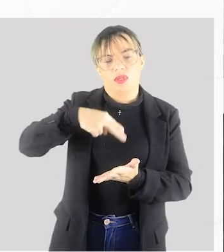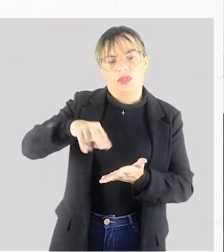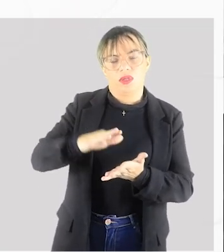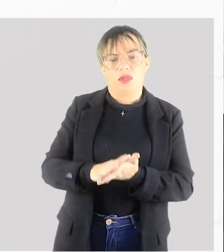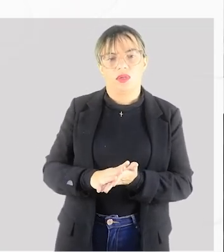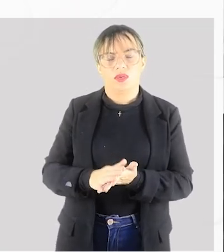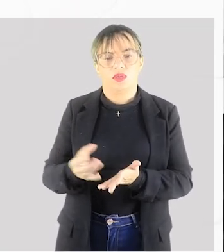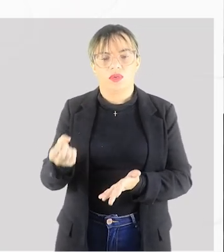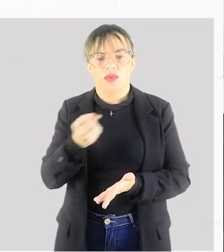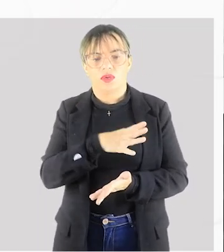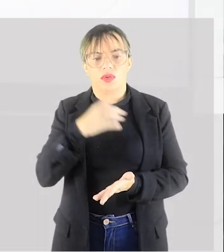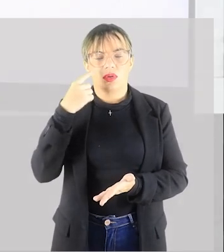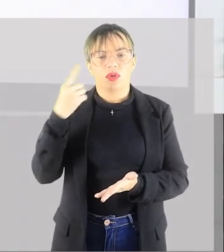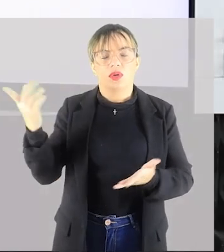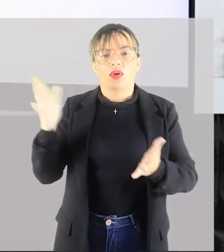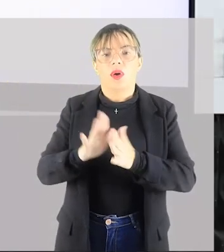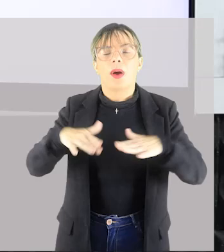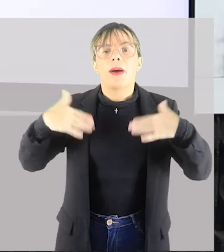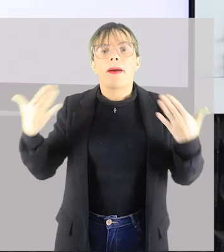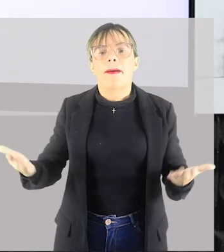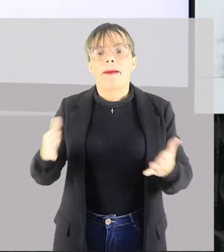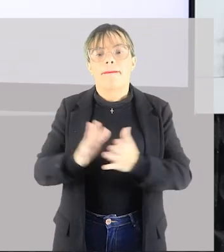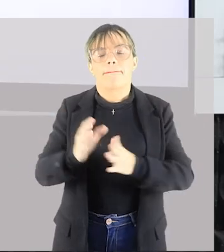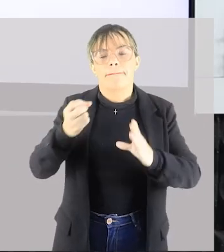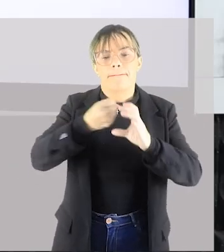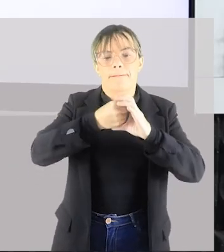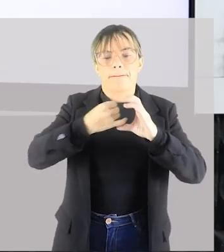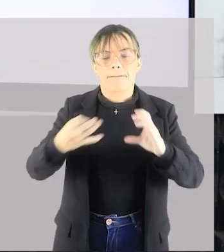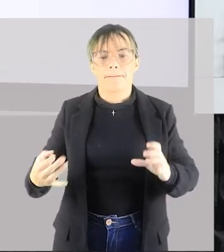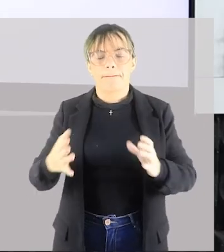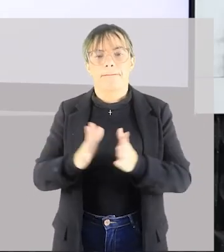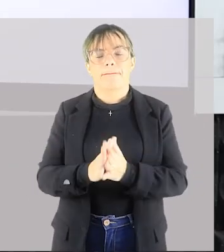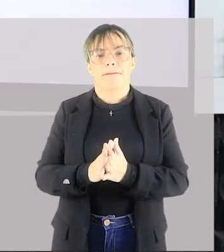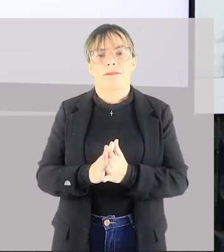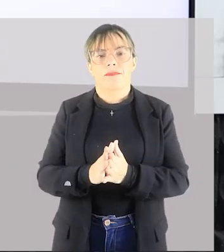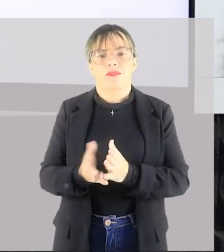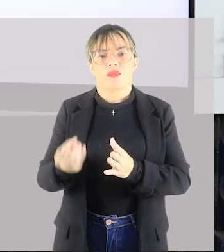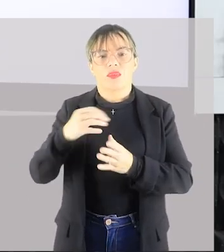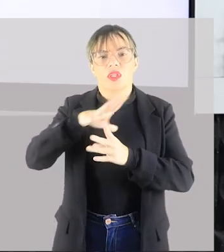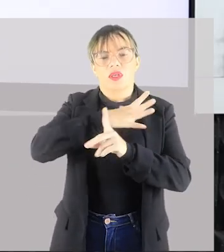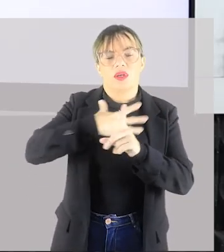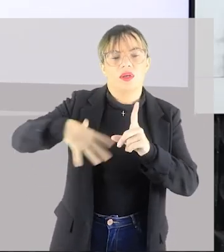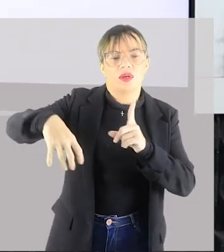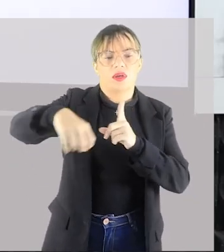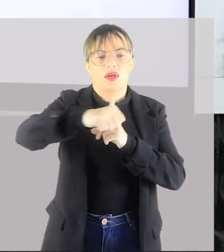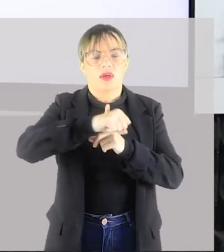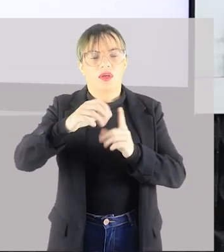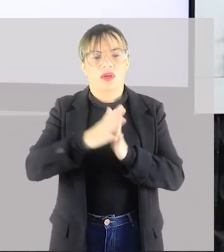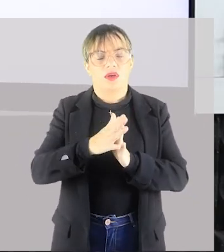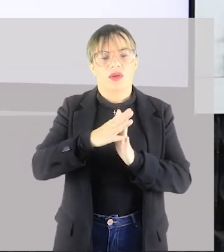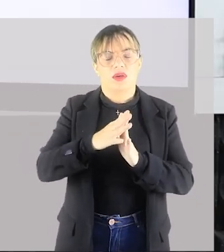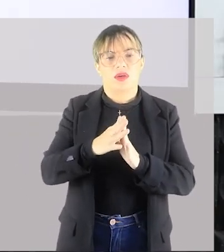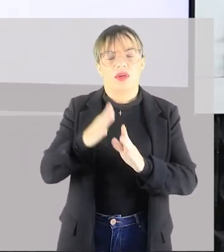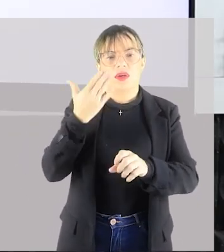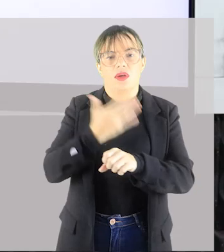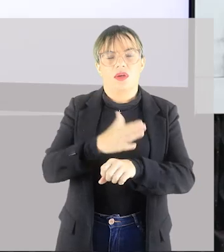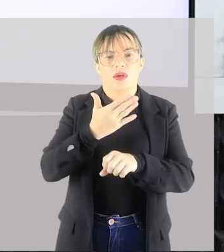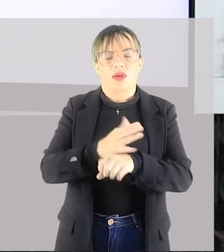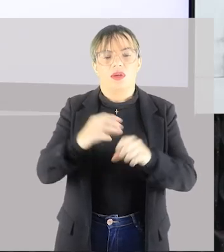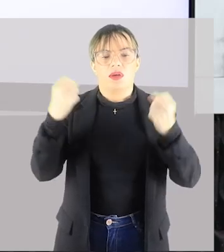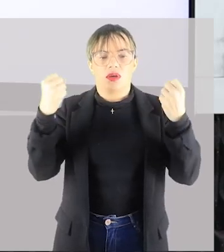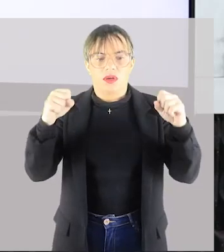modernidade, o que ela caracteriza dentro da sociedade? A dança, ela é atividade física?